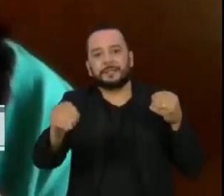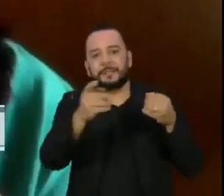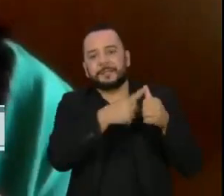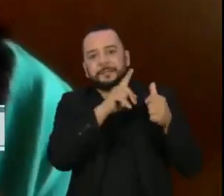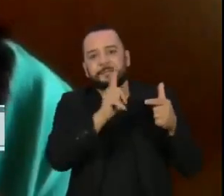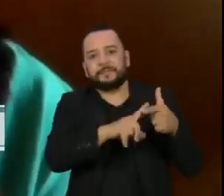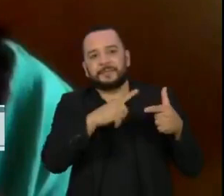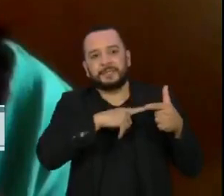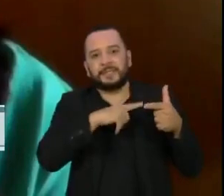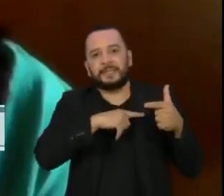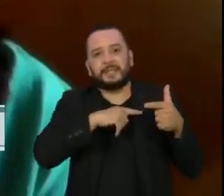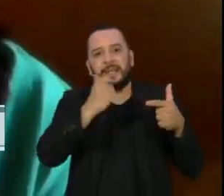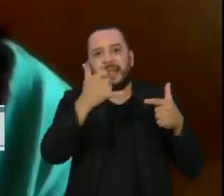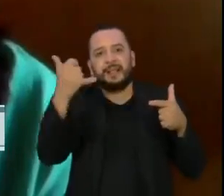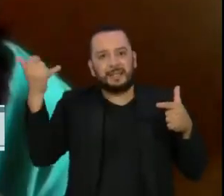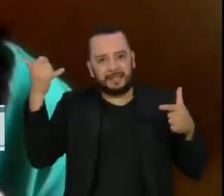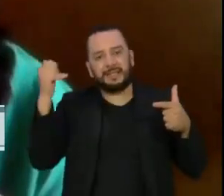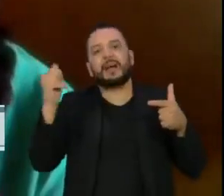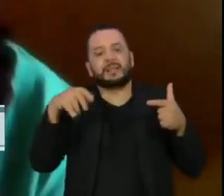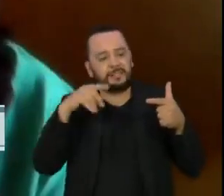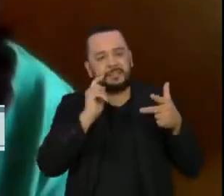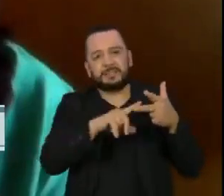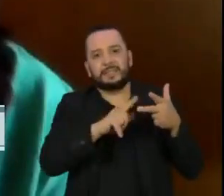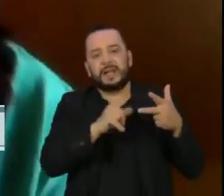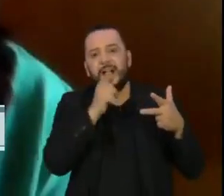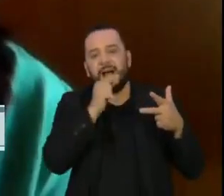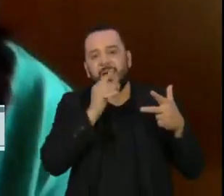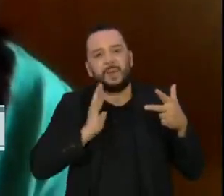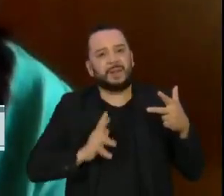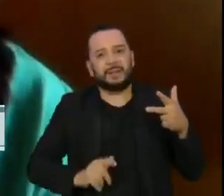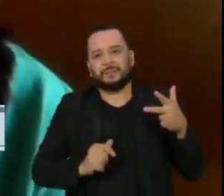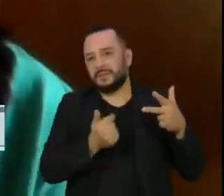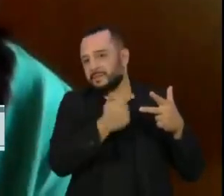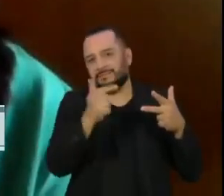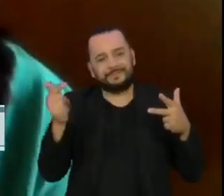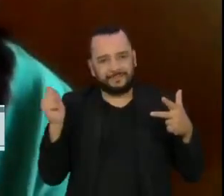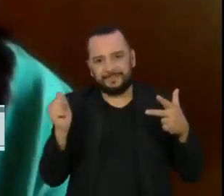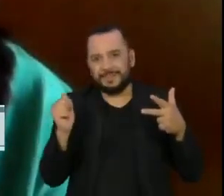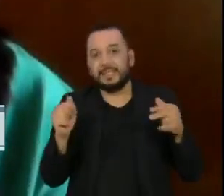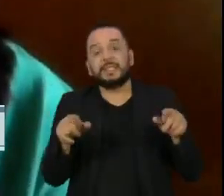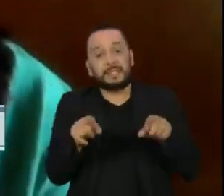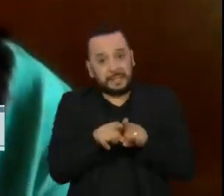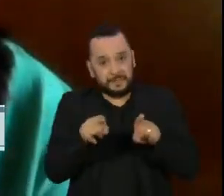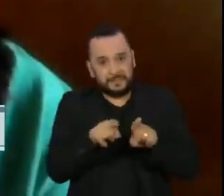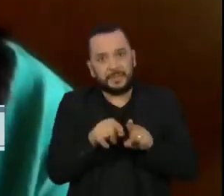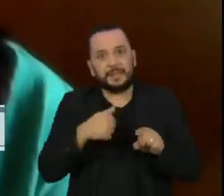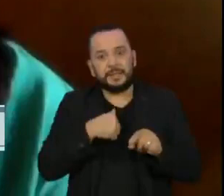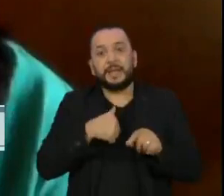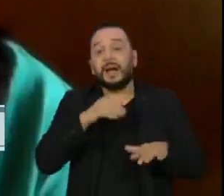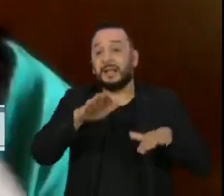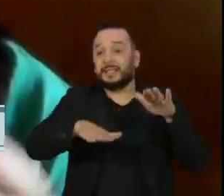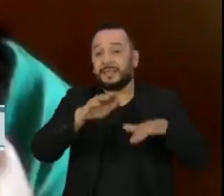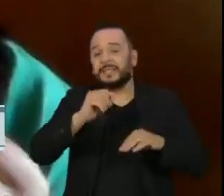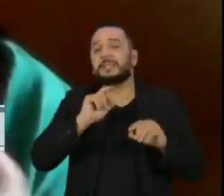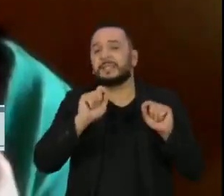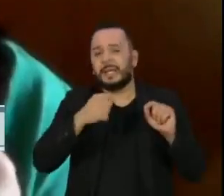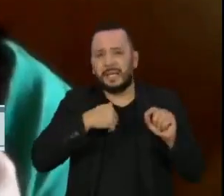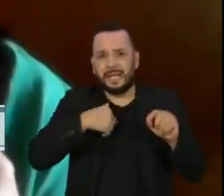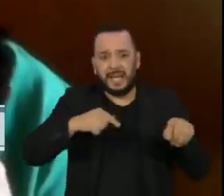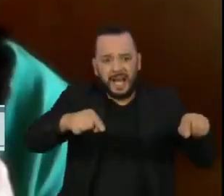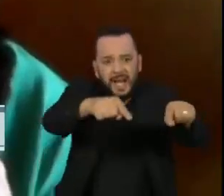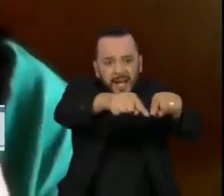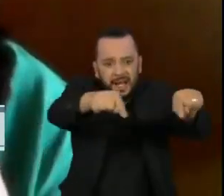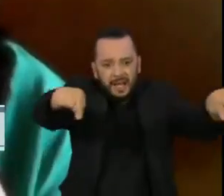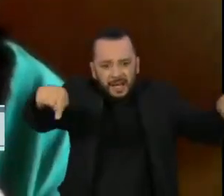água e abastecimento de água potável. E também a questão da inadequação fundiária, que é basicamente são aquelas